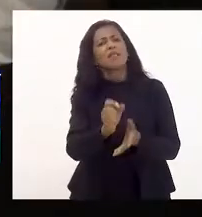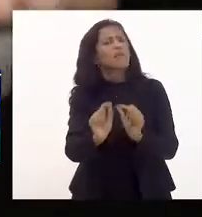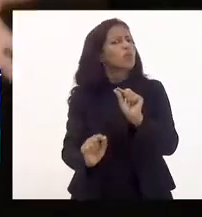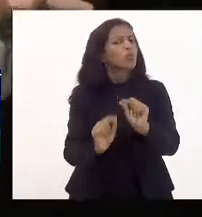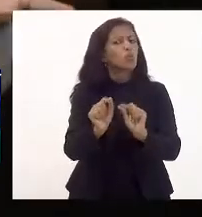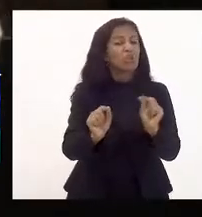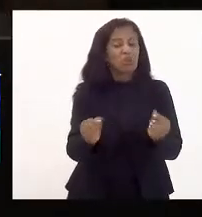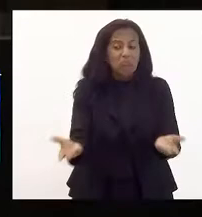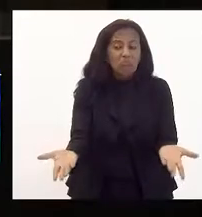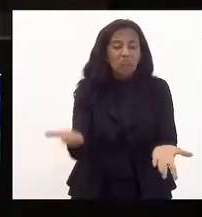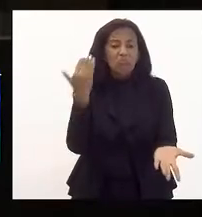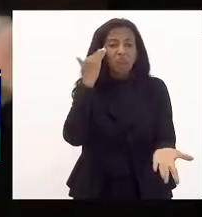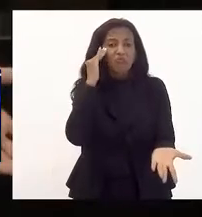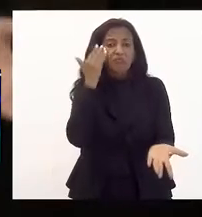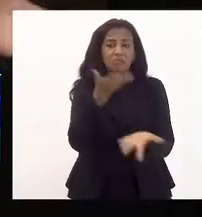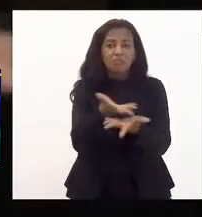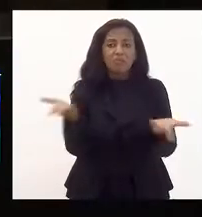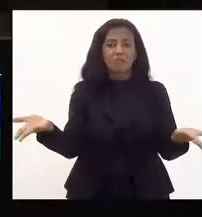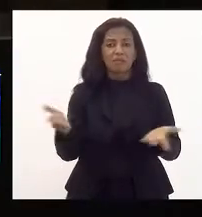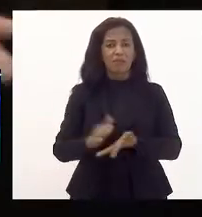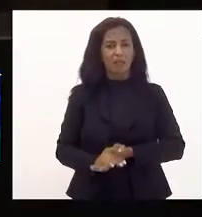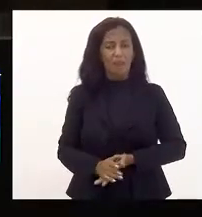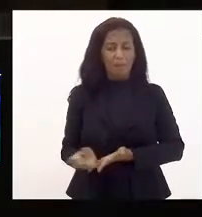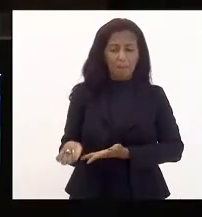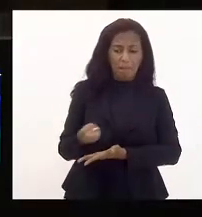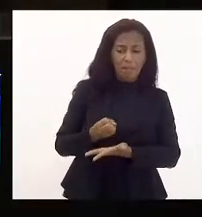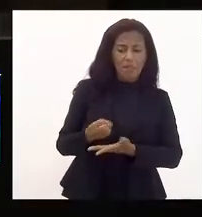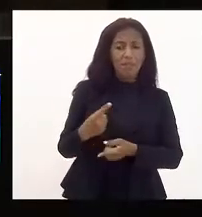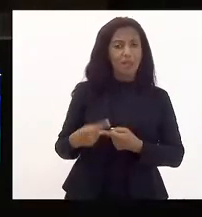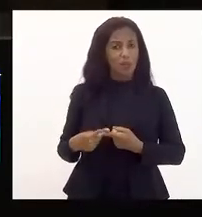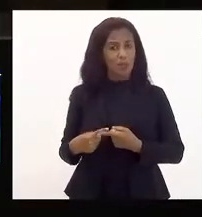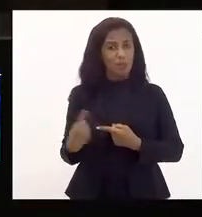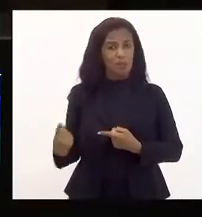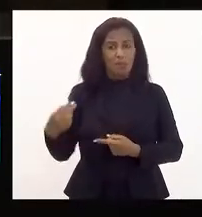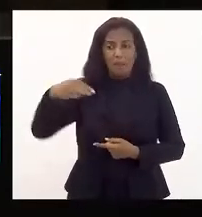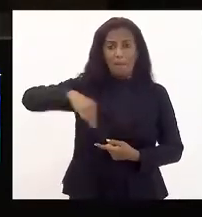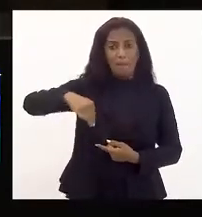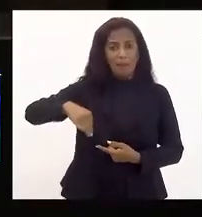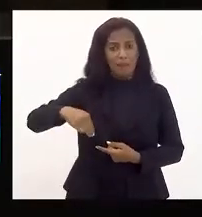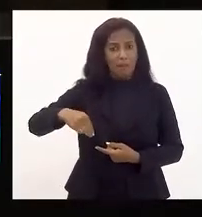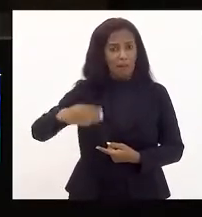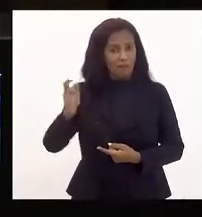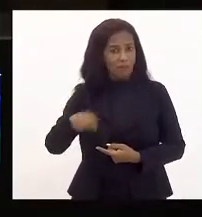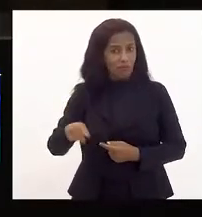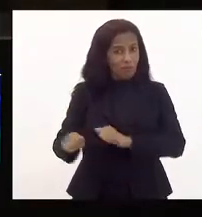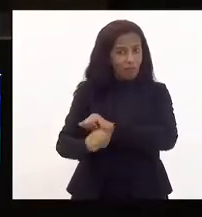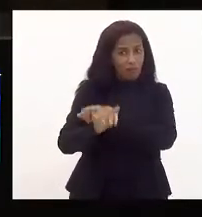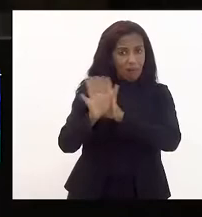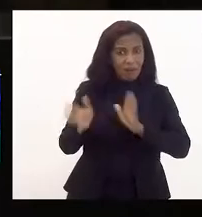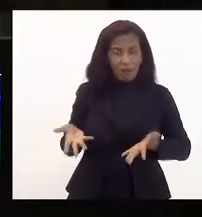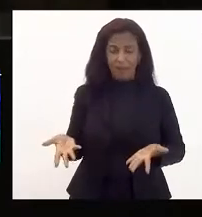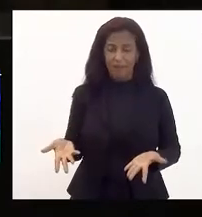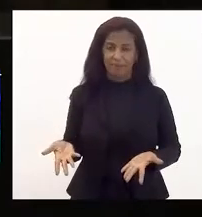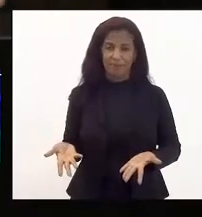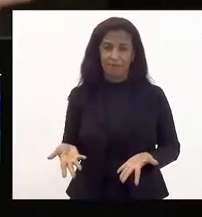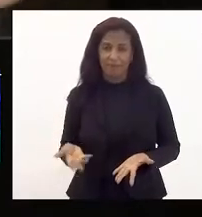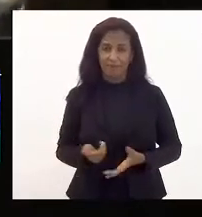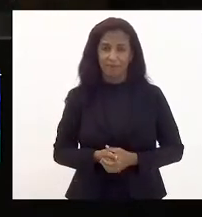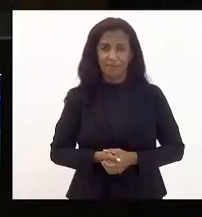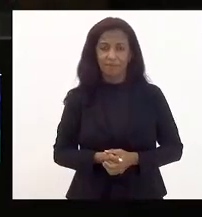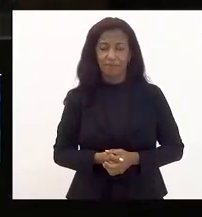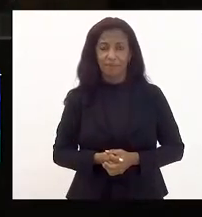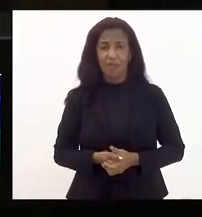Queria entender aqui dos nobres colegas. Baseada em quê? Porque a matemática é clara. A matemática é clara.